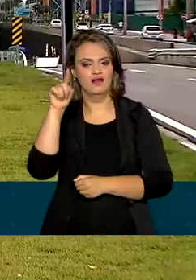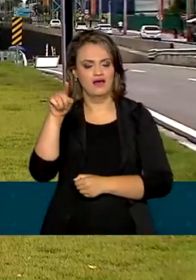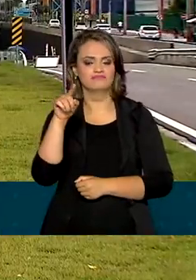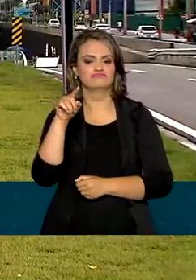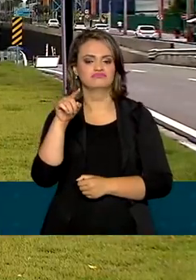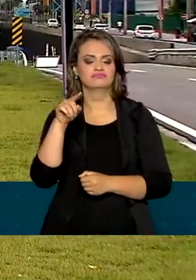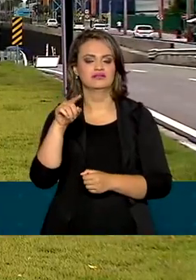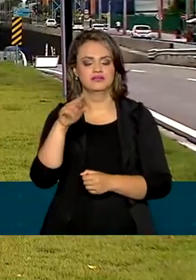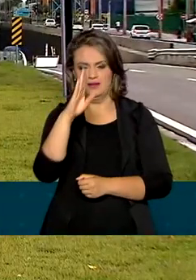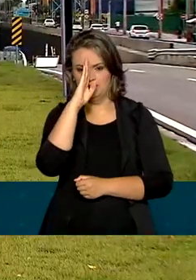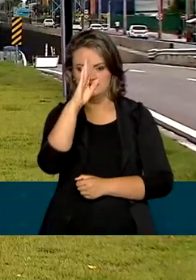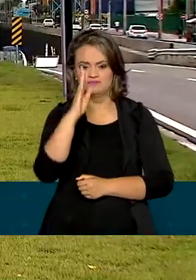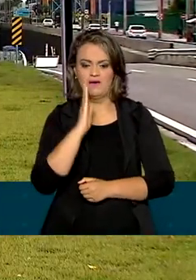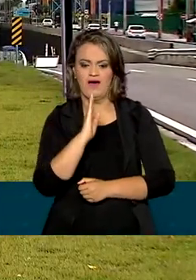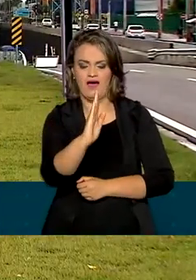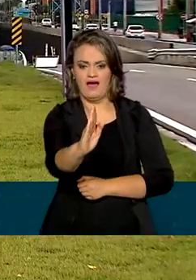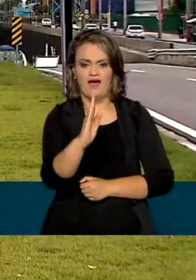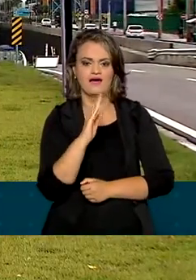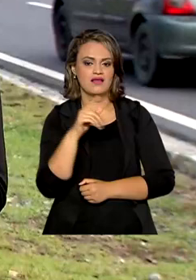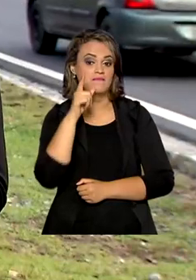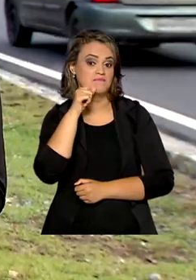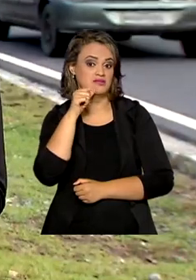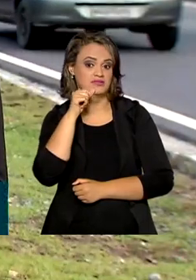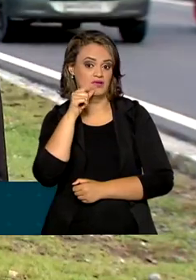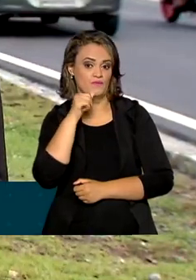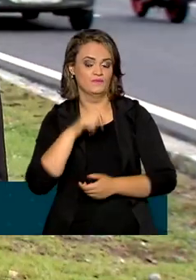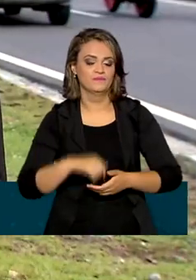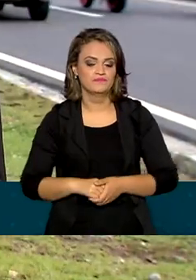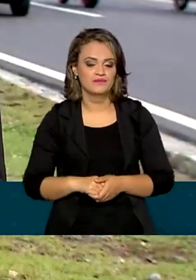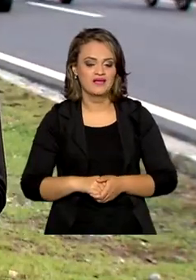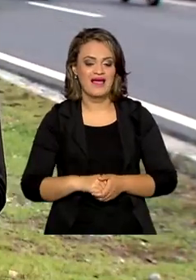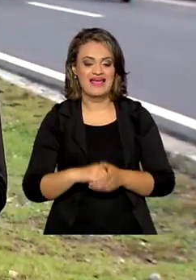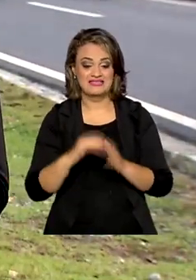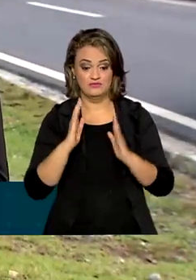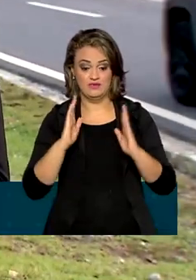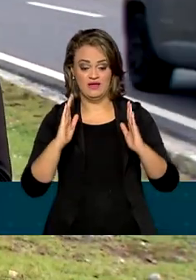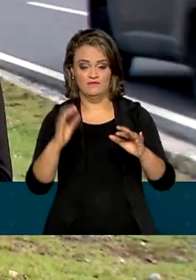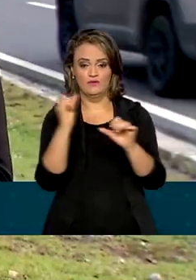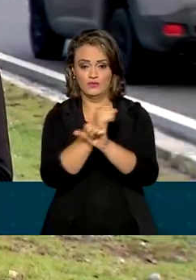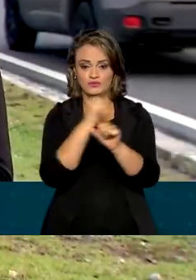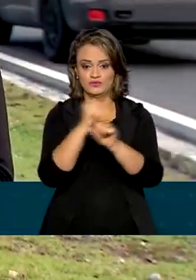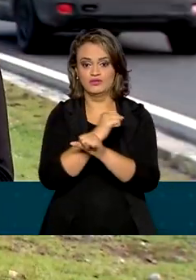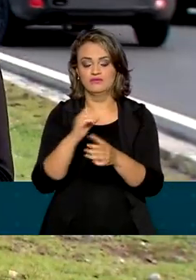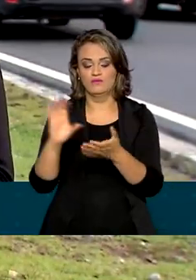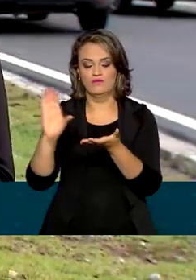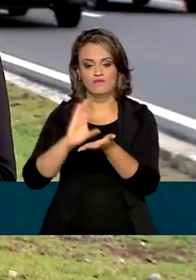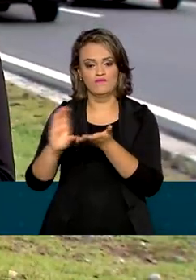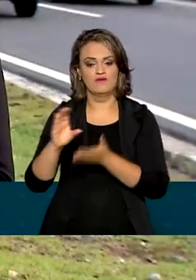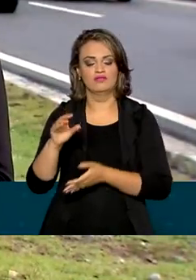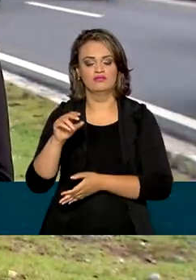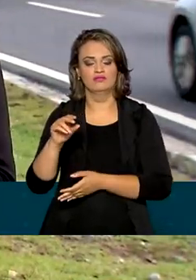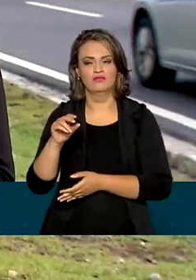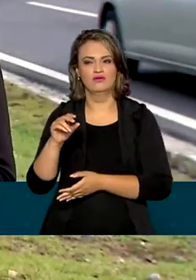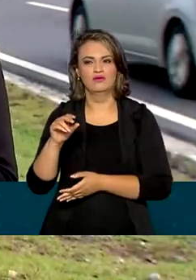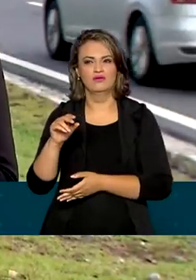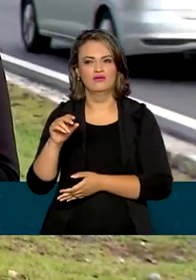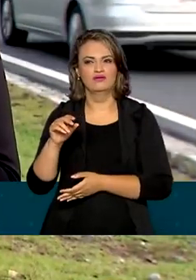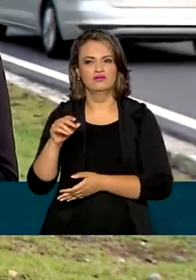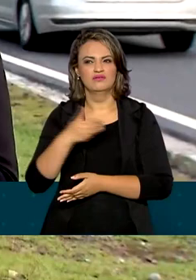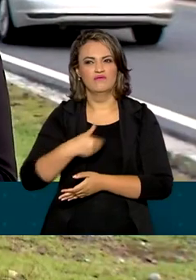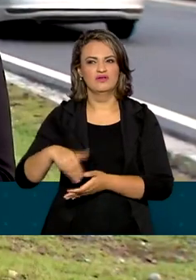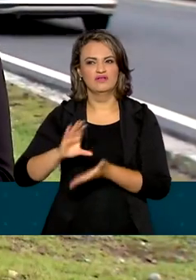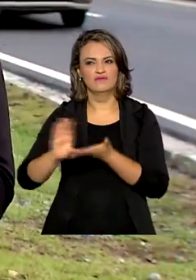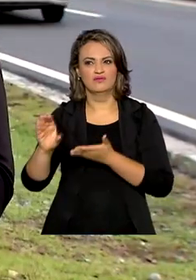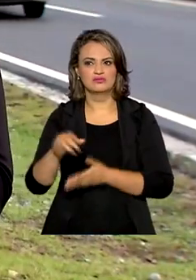Martins, na principal via de acesso a Maceió. O complexo viário foi construído com recursos do governo federal. Foram investidos aqui